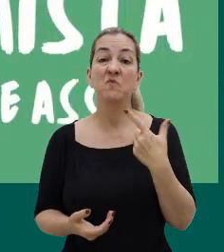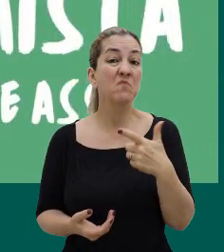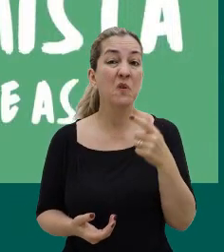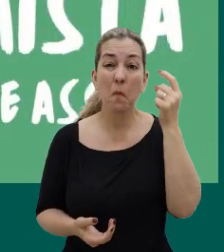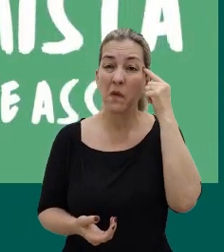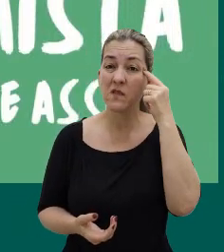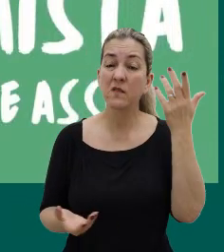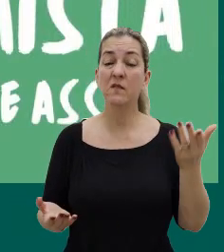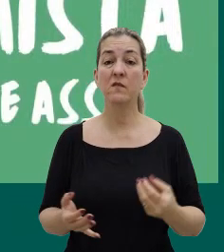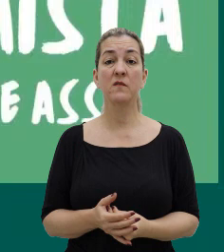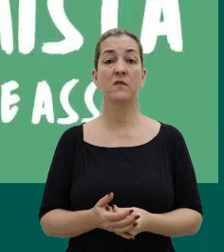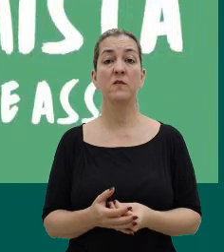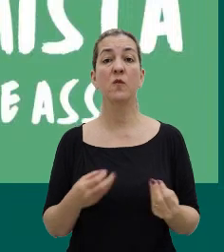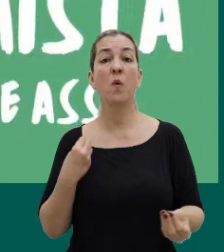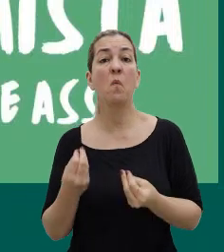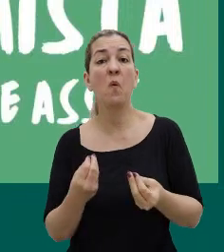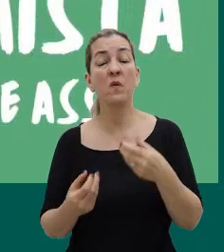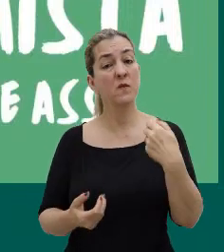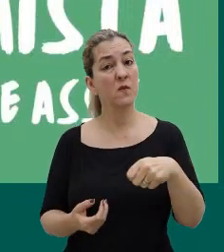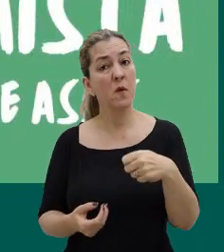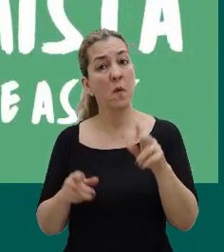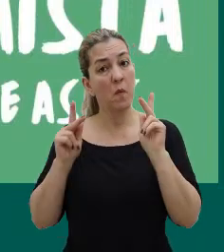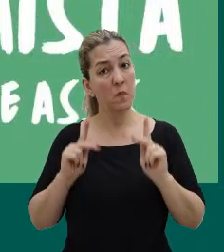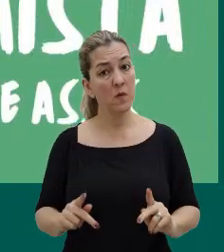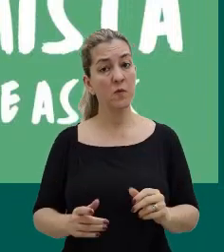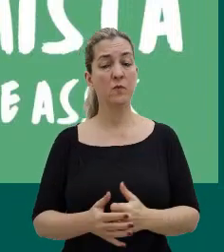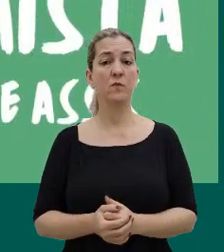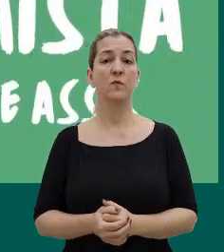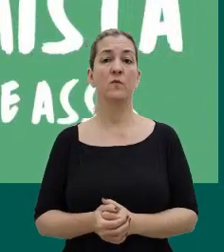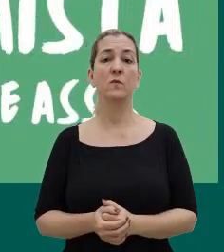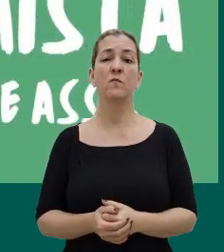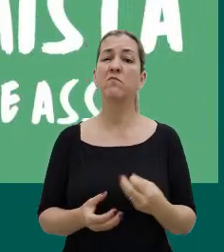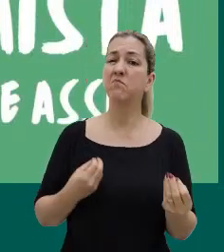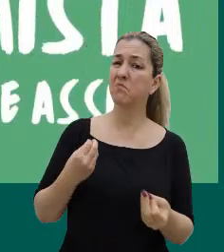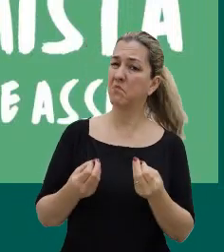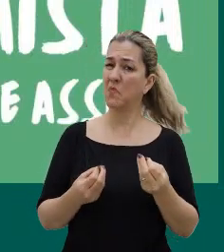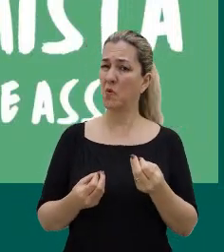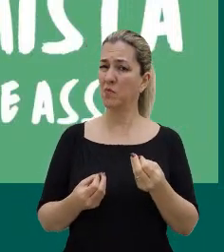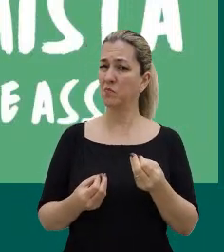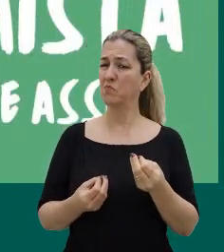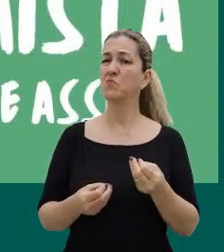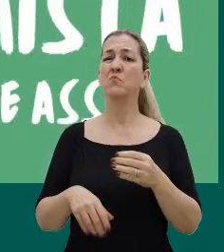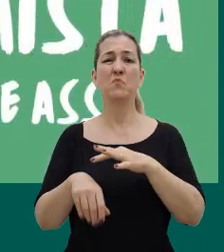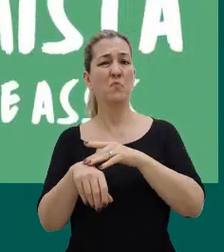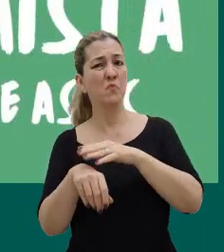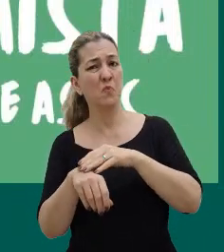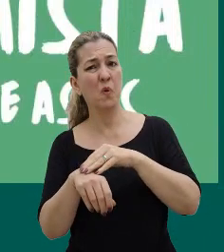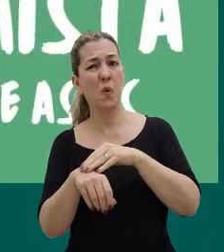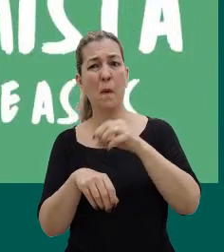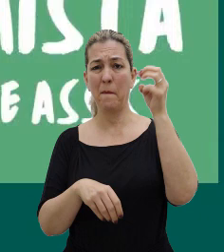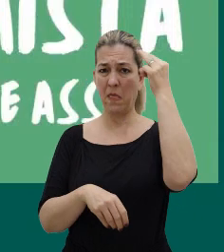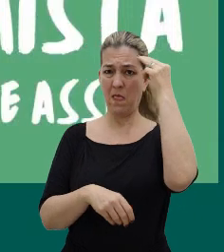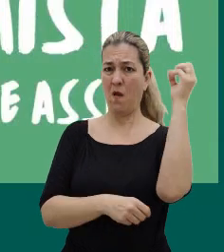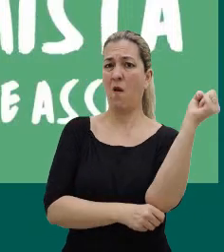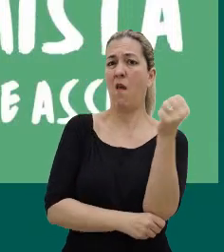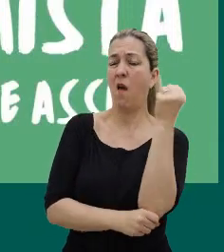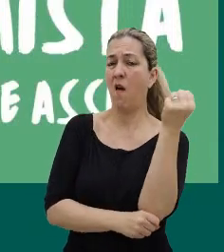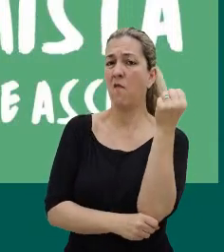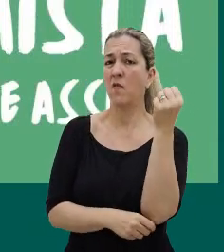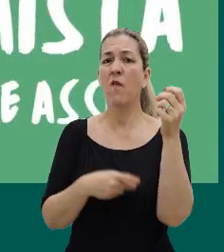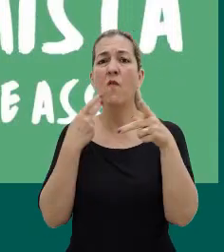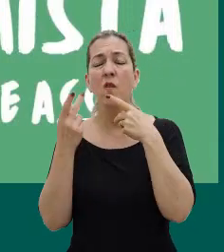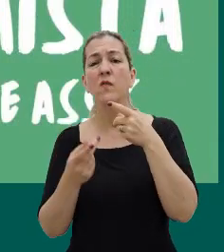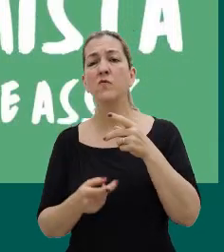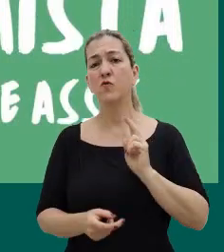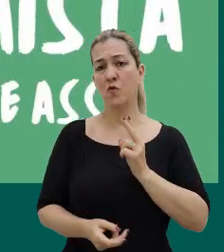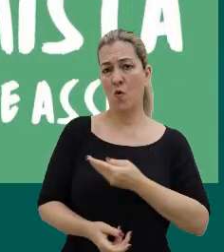que pensar que necessariamente na pessoa que por algum motivo tem um transtorno mental grave. A gente está falando aqui da gente do dia